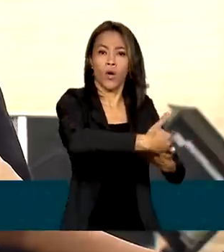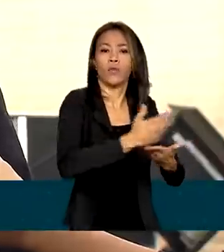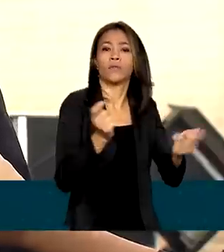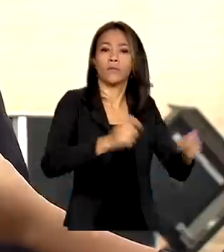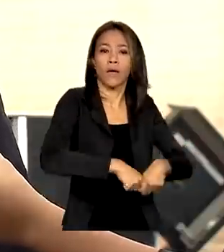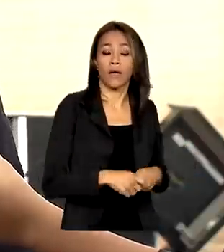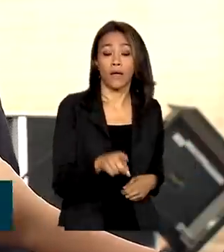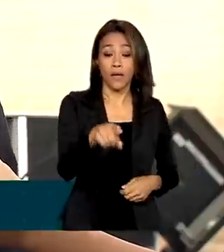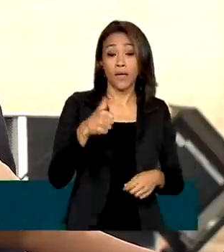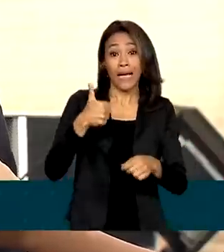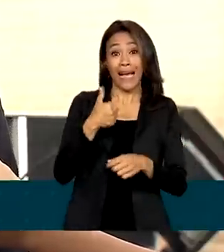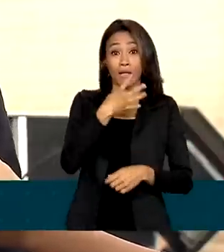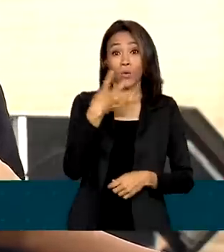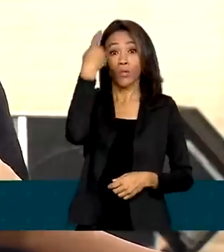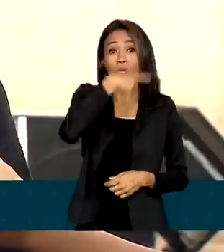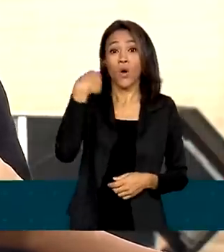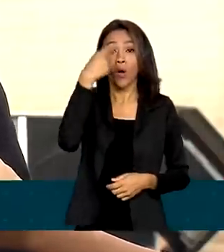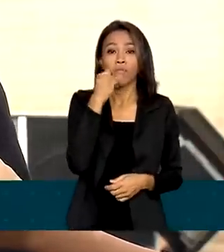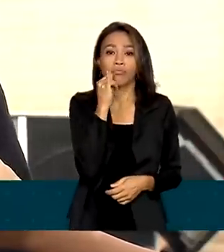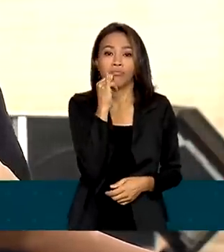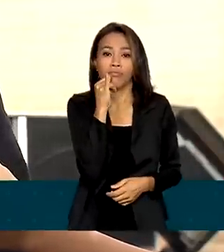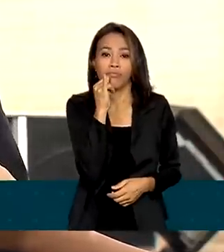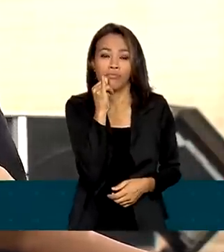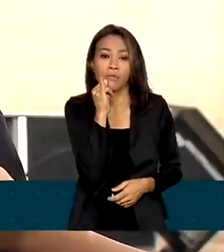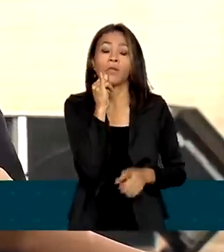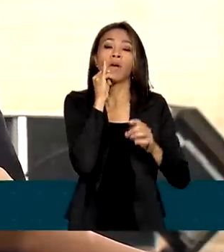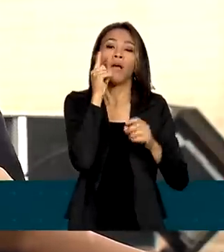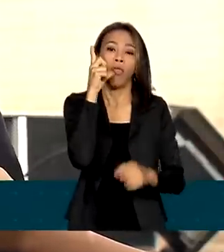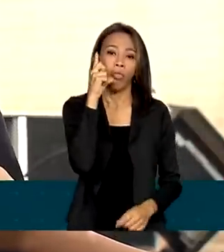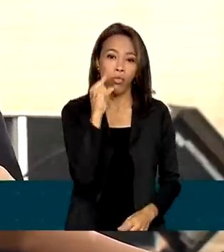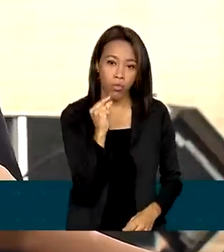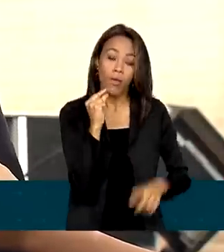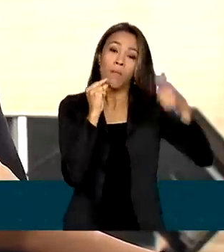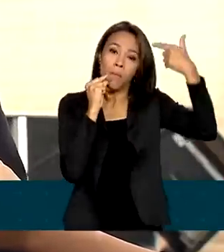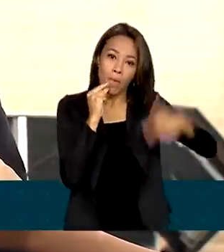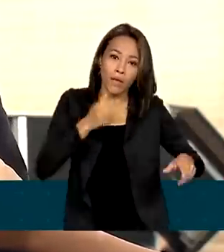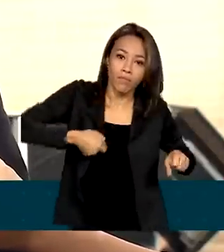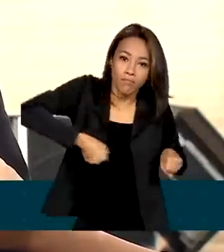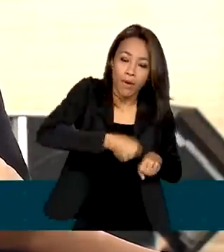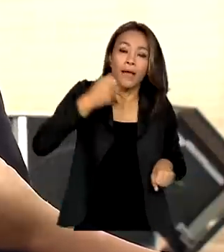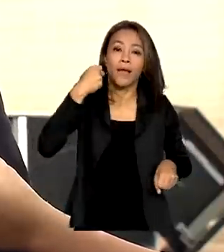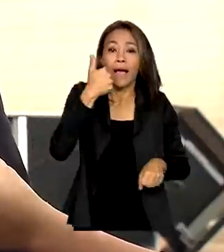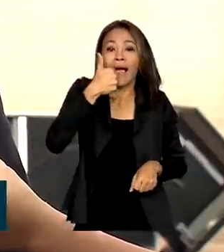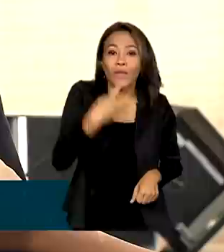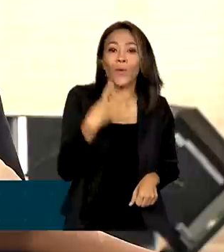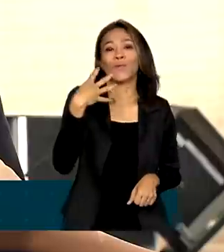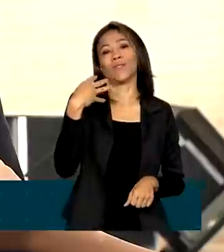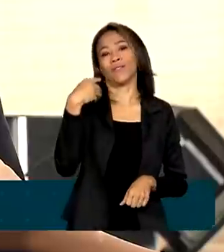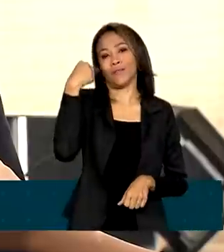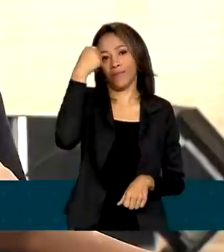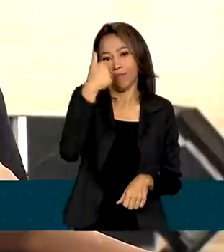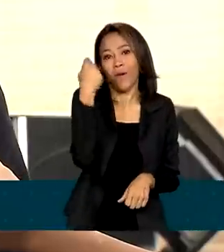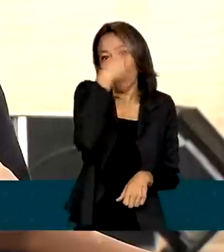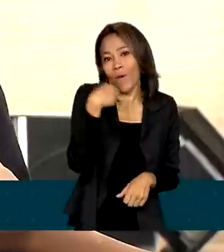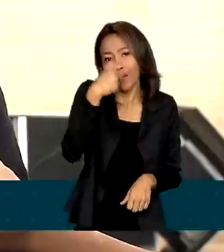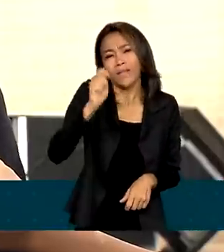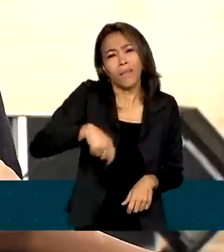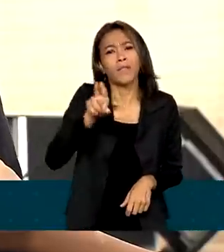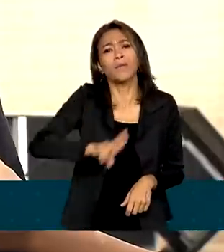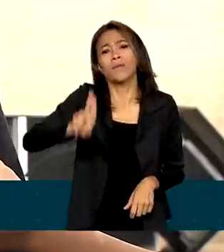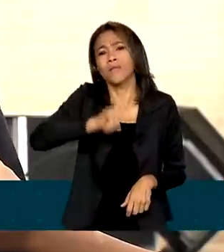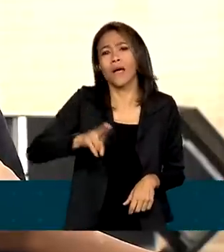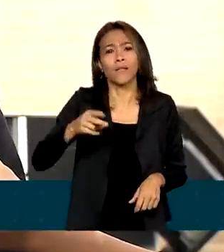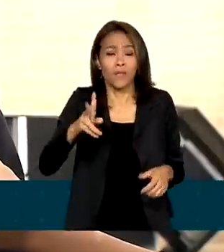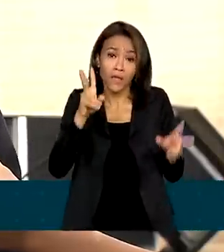dura 14 horas, depois você só recarrega as baterias e continua funcionando. E é exatamente para usar em calamidades públicas,